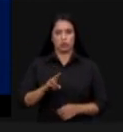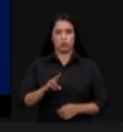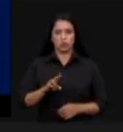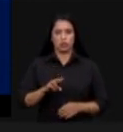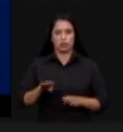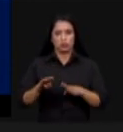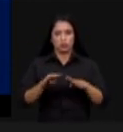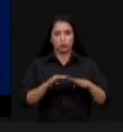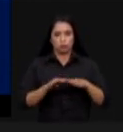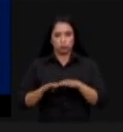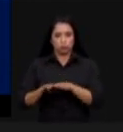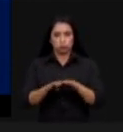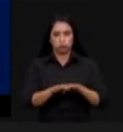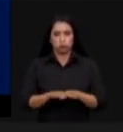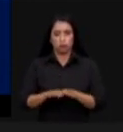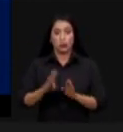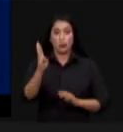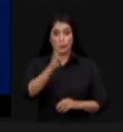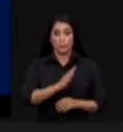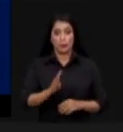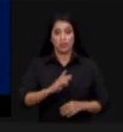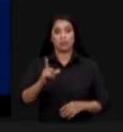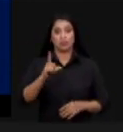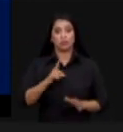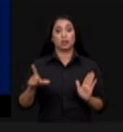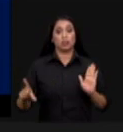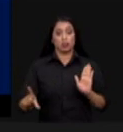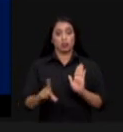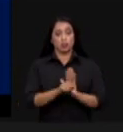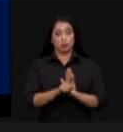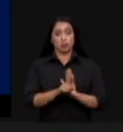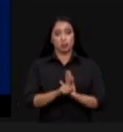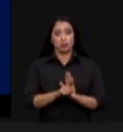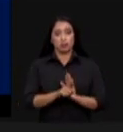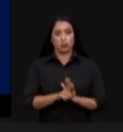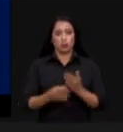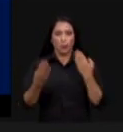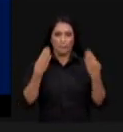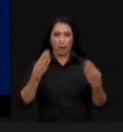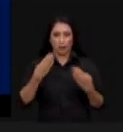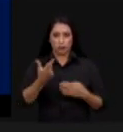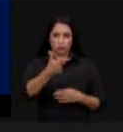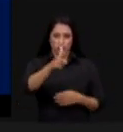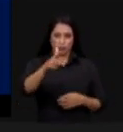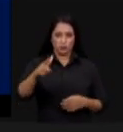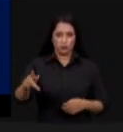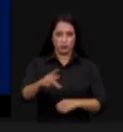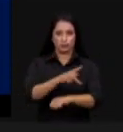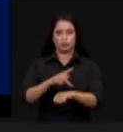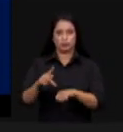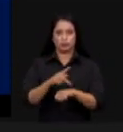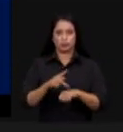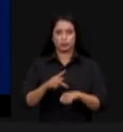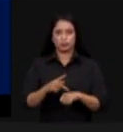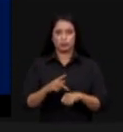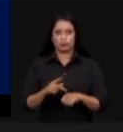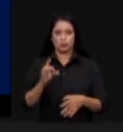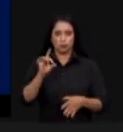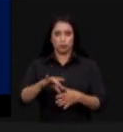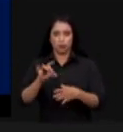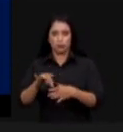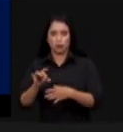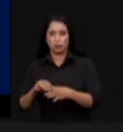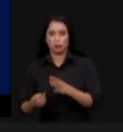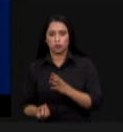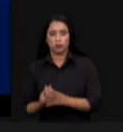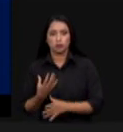o Brasil tem a legislação florestal mais restritiva entre os países produtores para a produção de alimentos, ou seja,